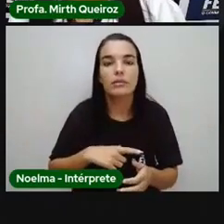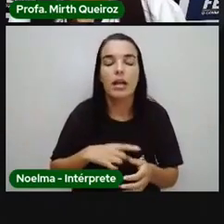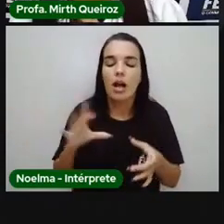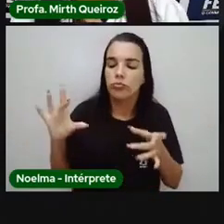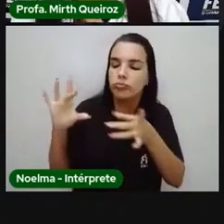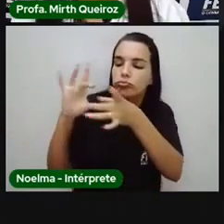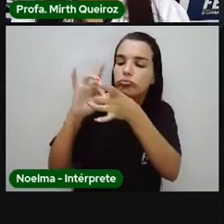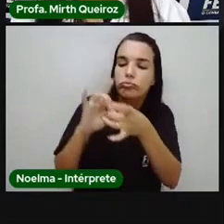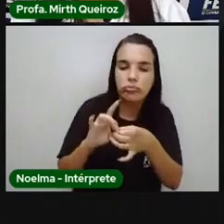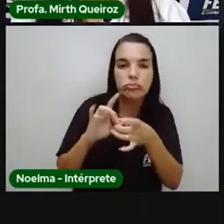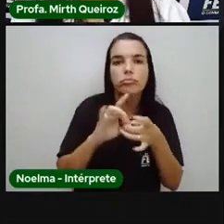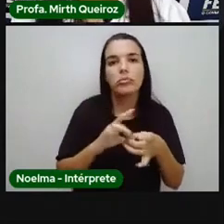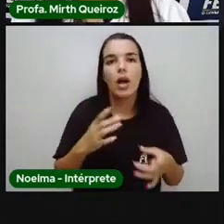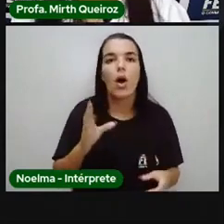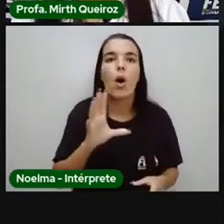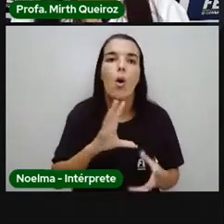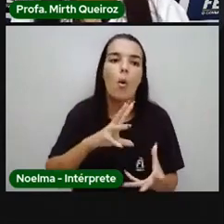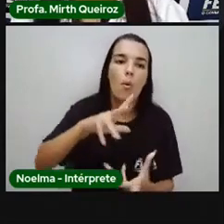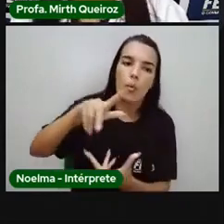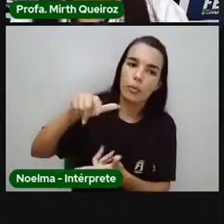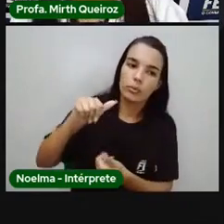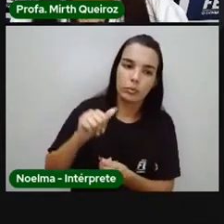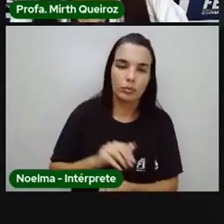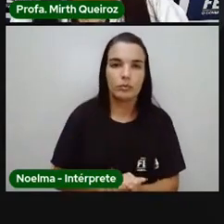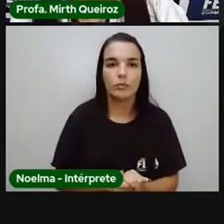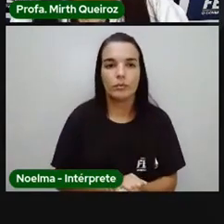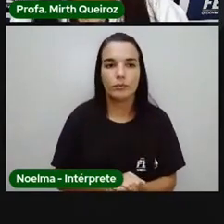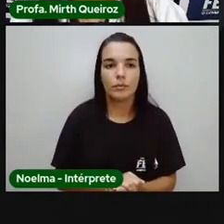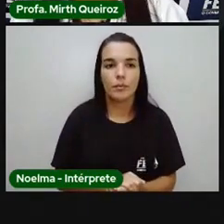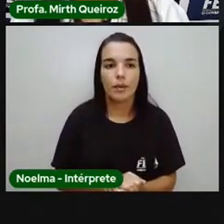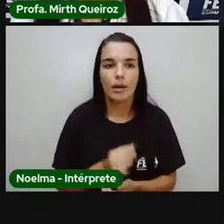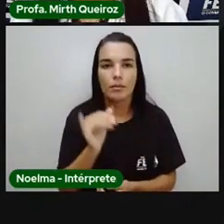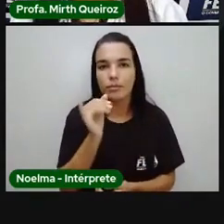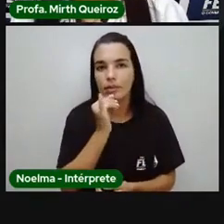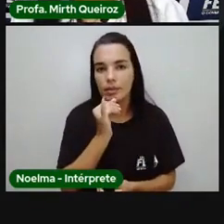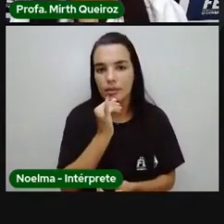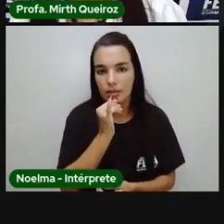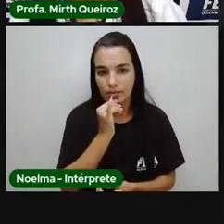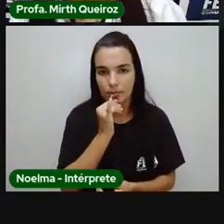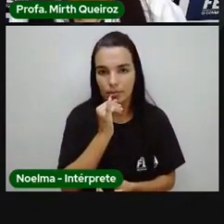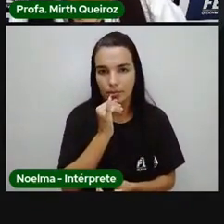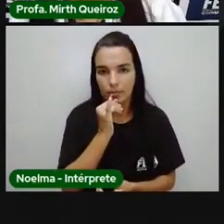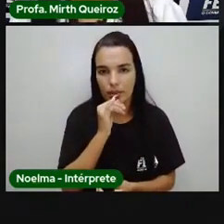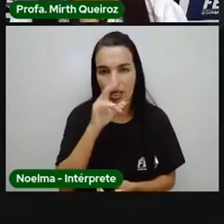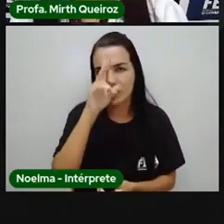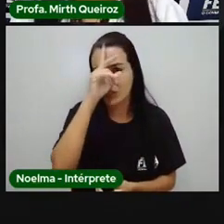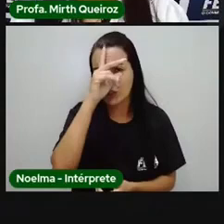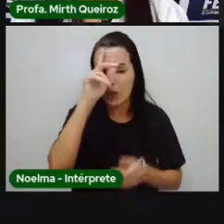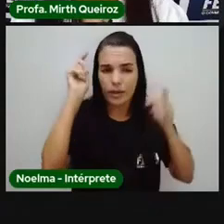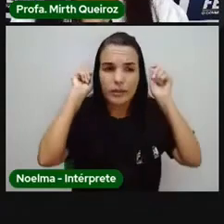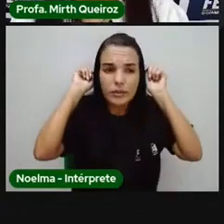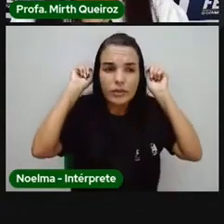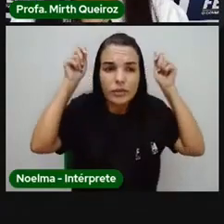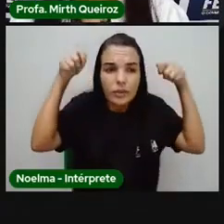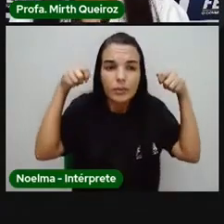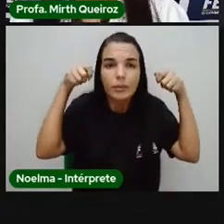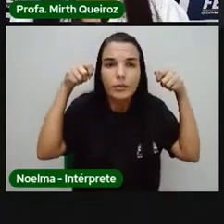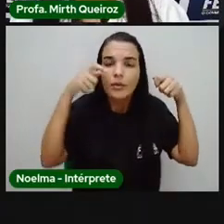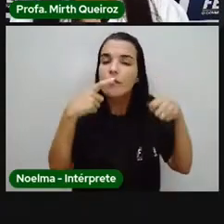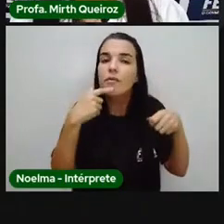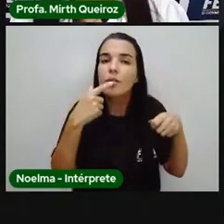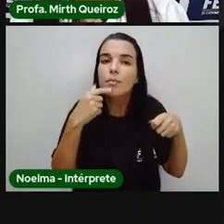conexão com o mundo. Por exemplo, uma história que todo mundo, eu acho que já ouviu, a história do Chapeuzinho Vermelho.